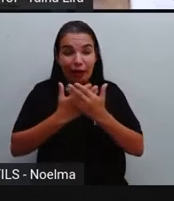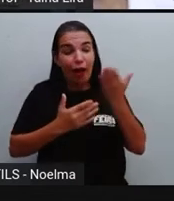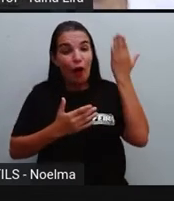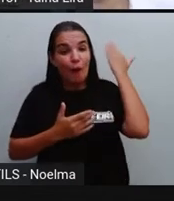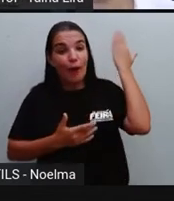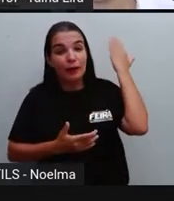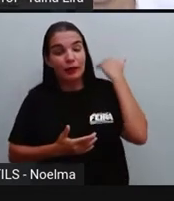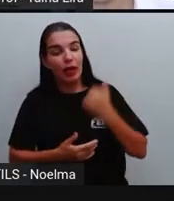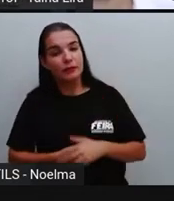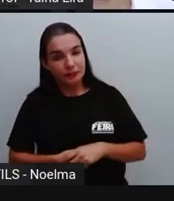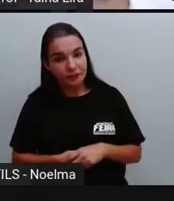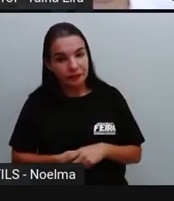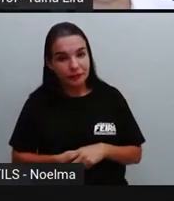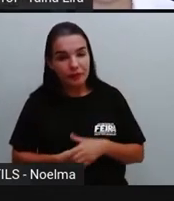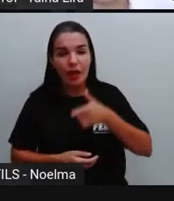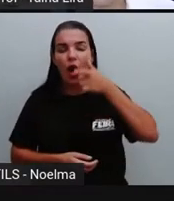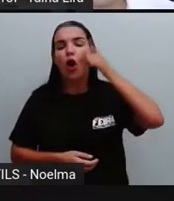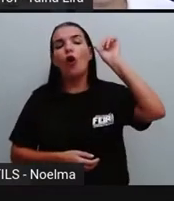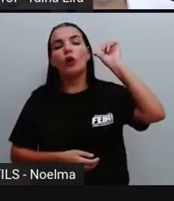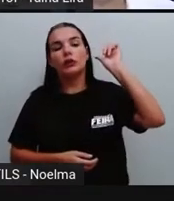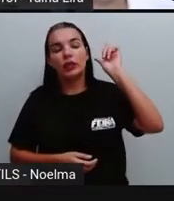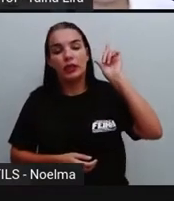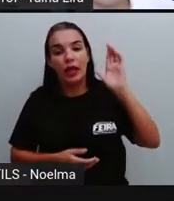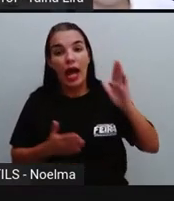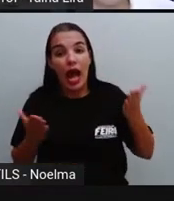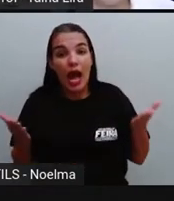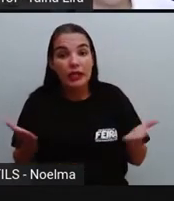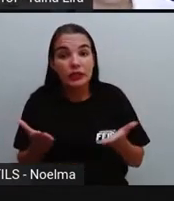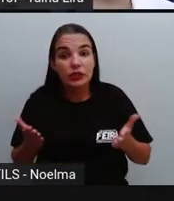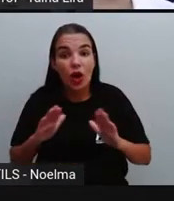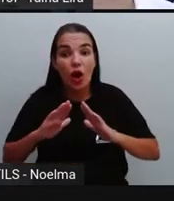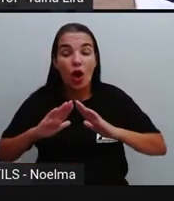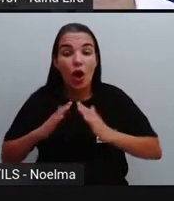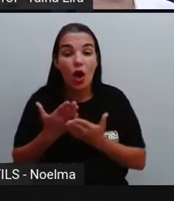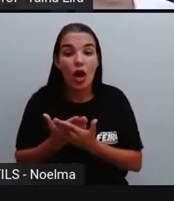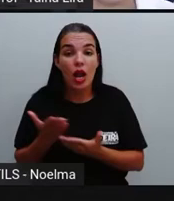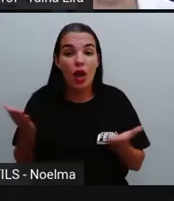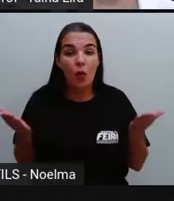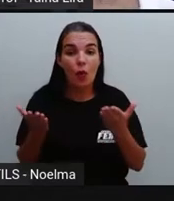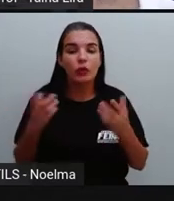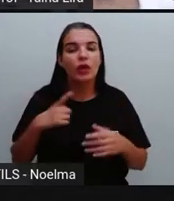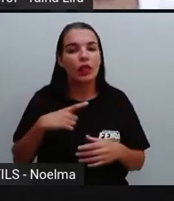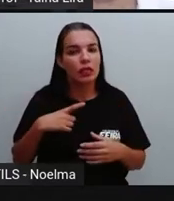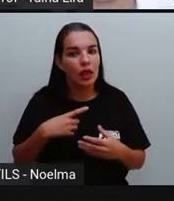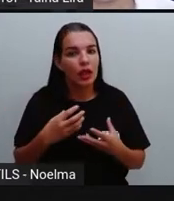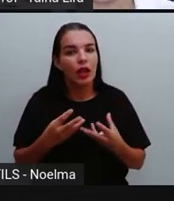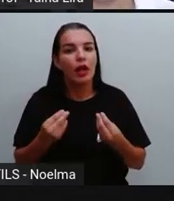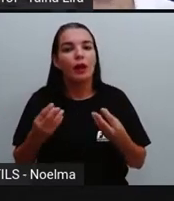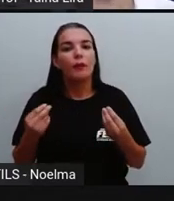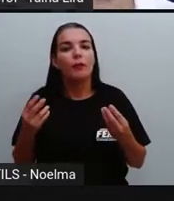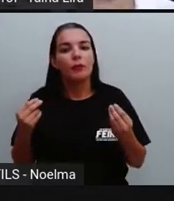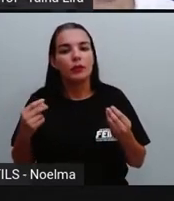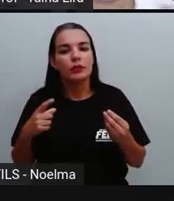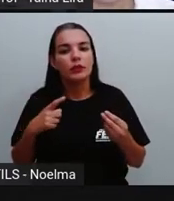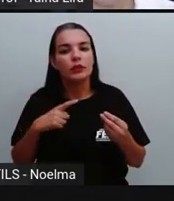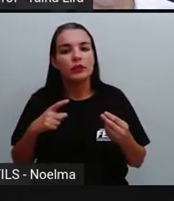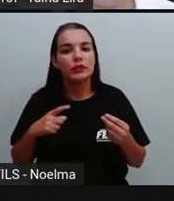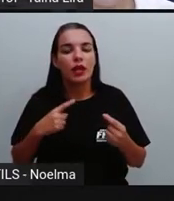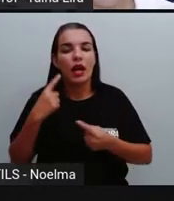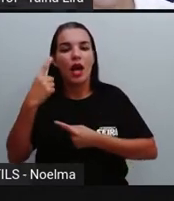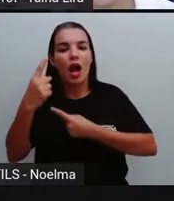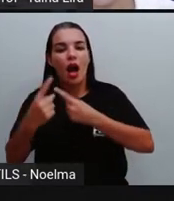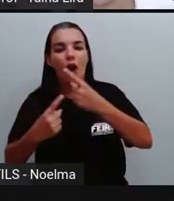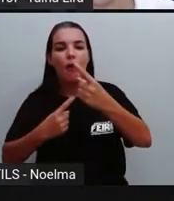E as escolas, né, de hoje nós vimos que essas escolas já tem aí